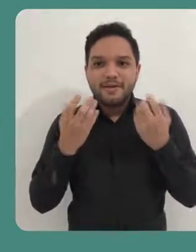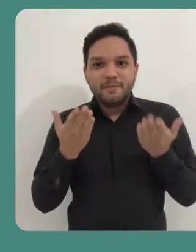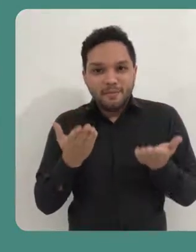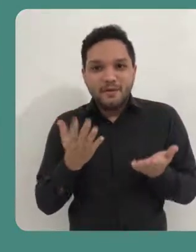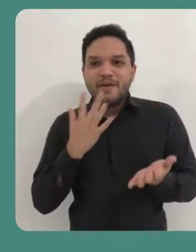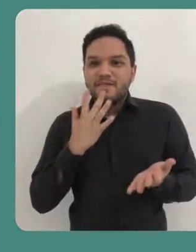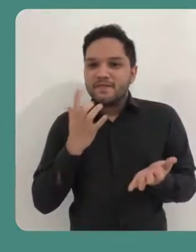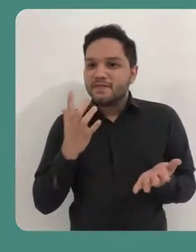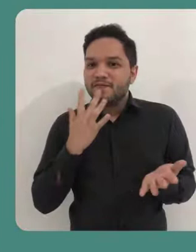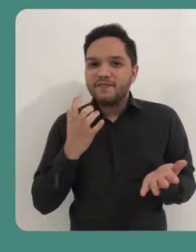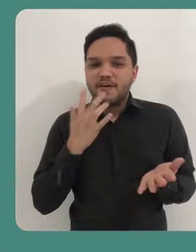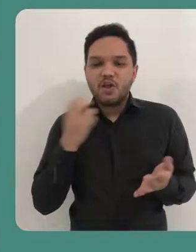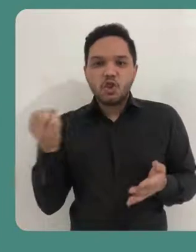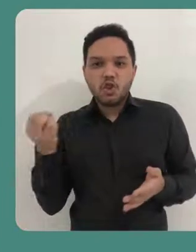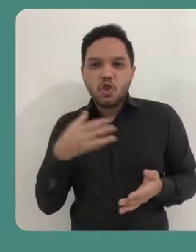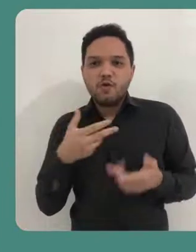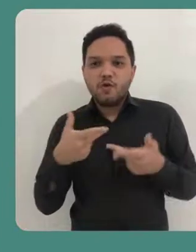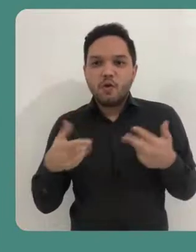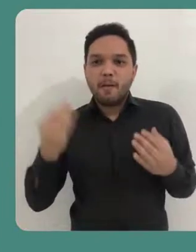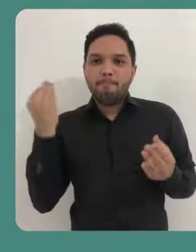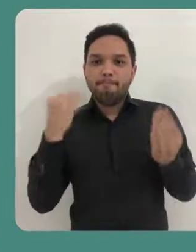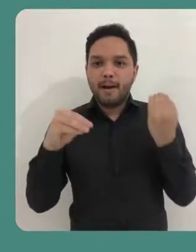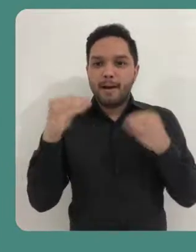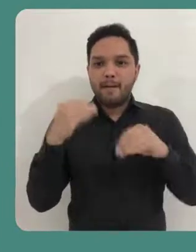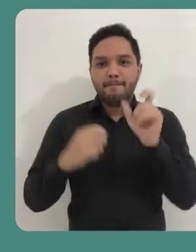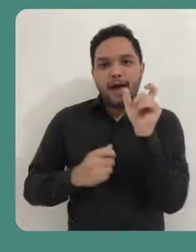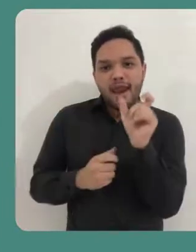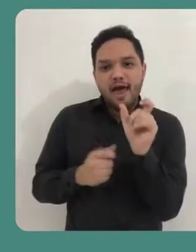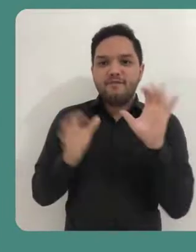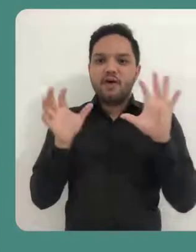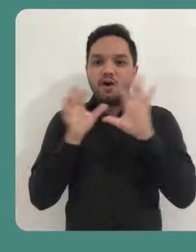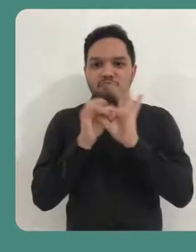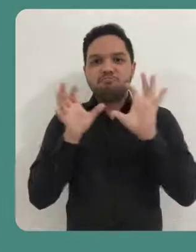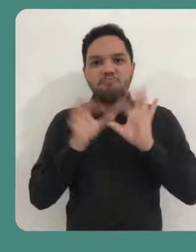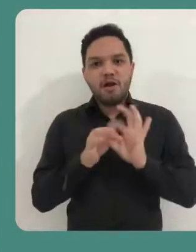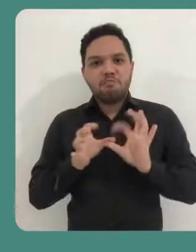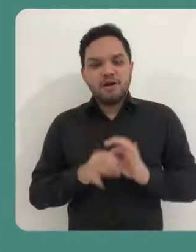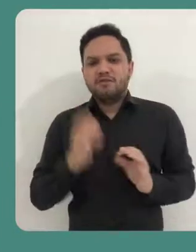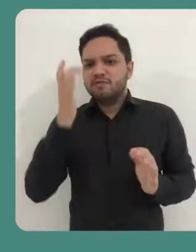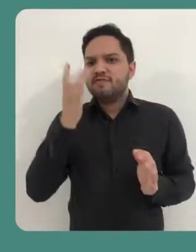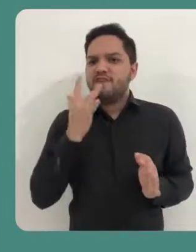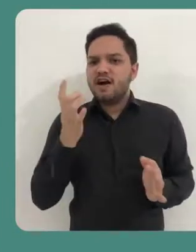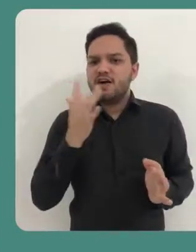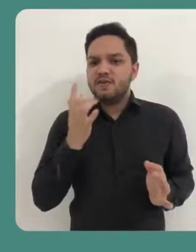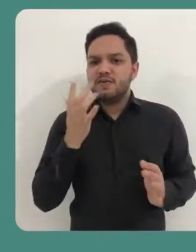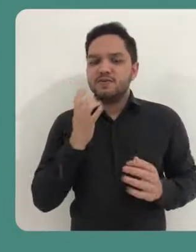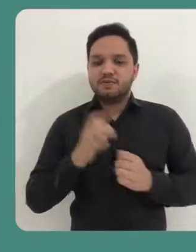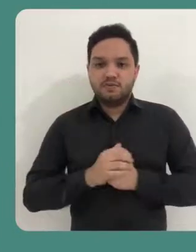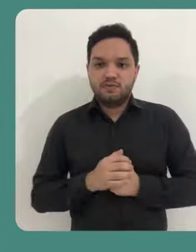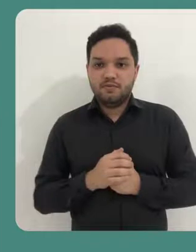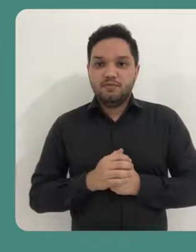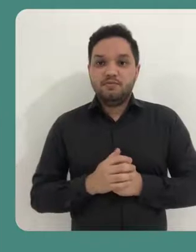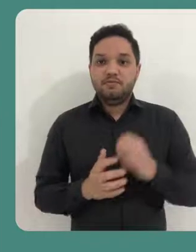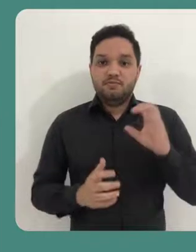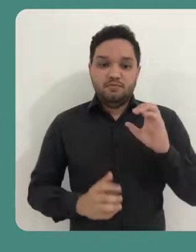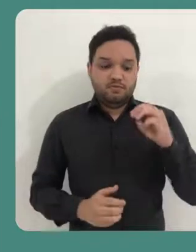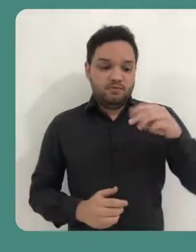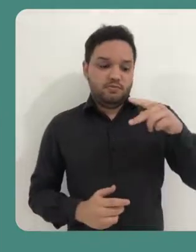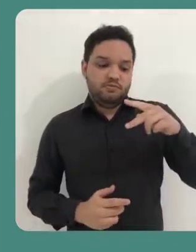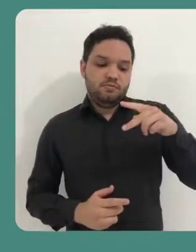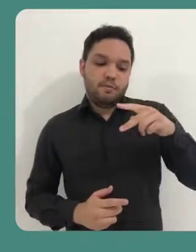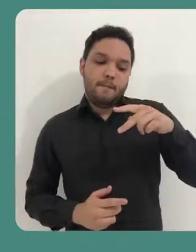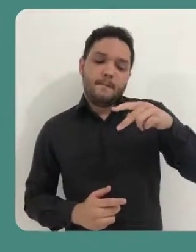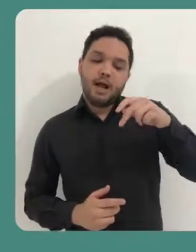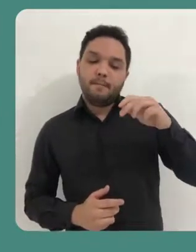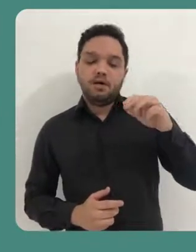Perceberam como é fácil adicionar um novo elemento, criar as palavras de conexão e assim por diante? Então o CIMAP Tools